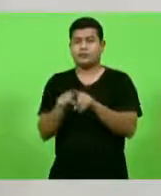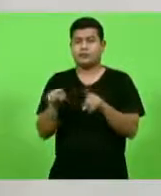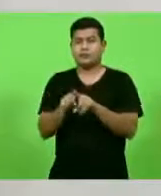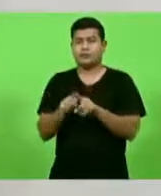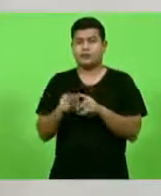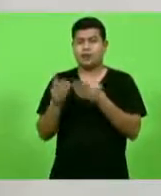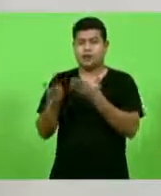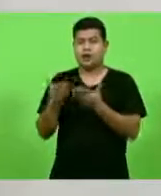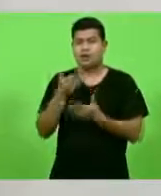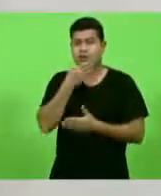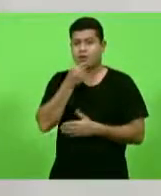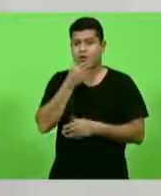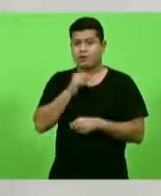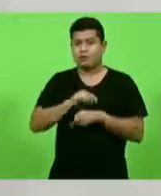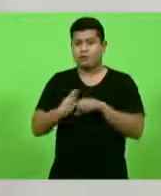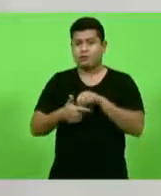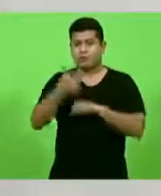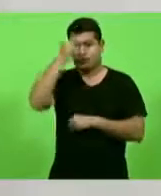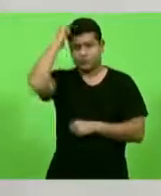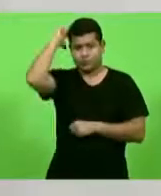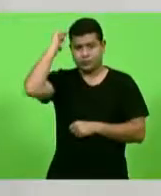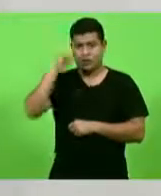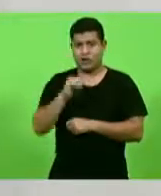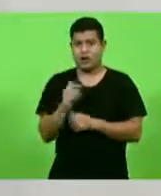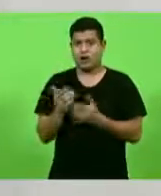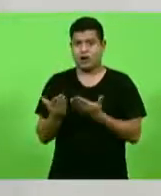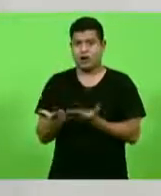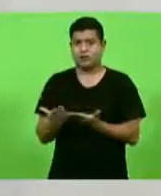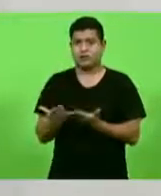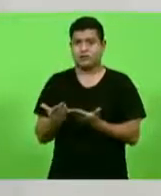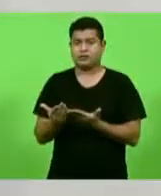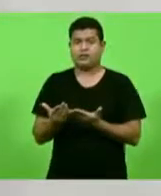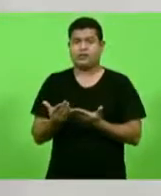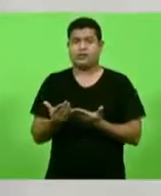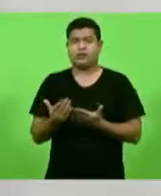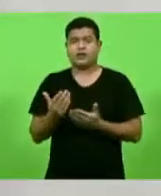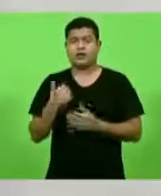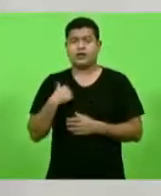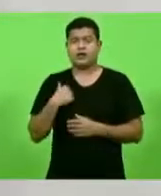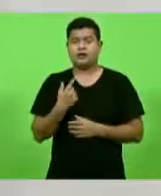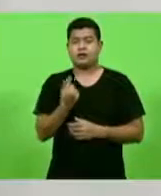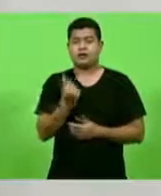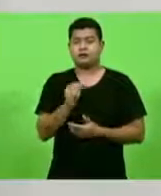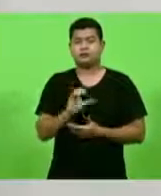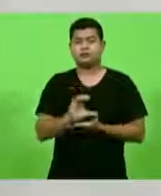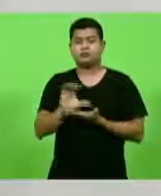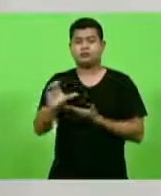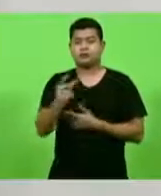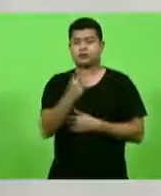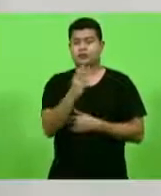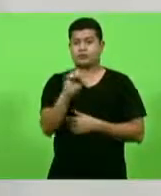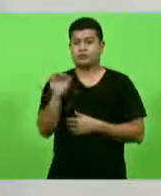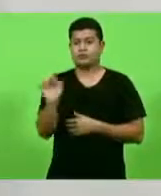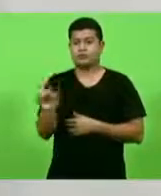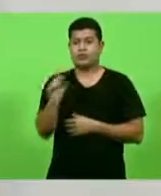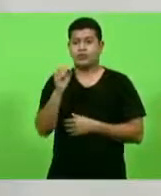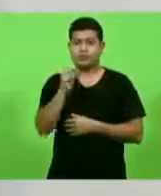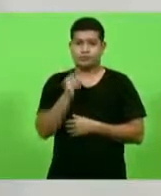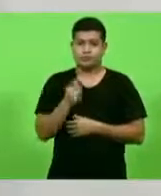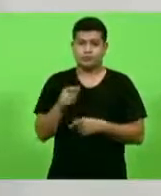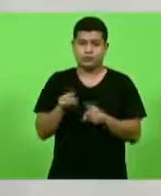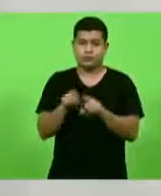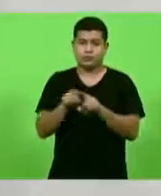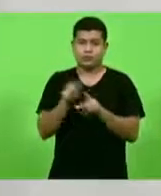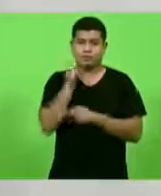Ângela, deputada federal, que contribuíram respectivamente com 200 mil, os senadores, 100 mil, Ângela,